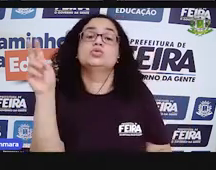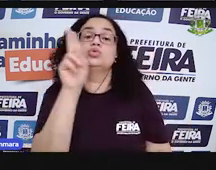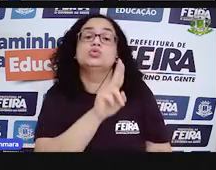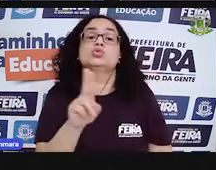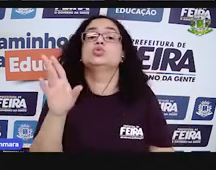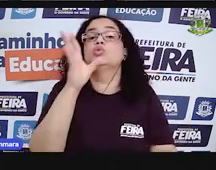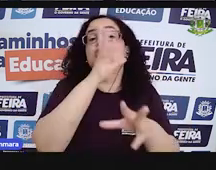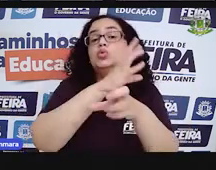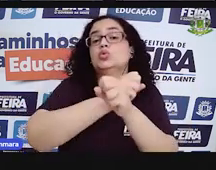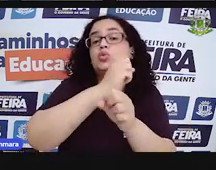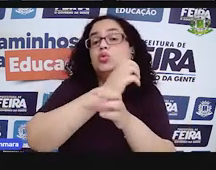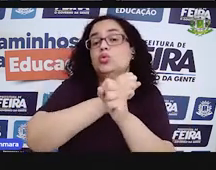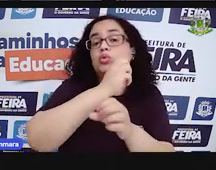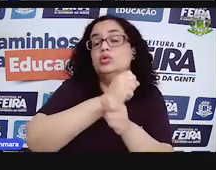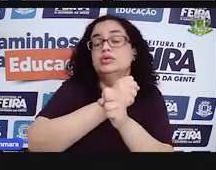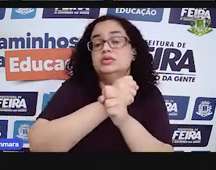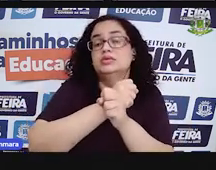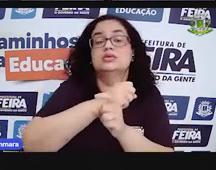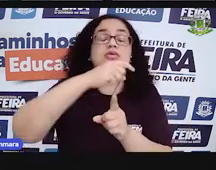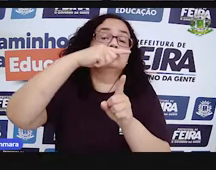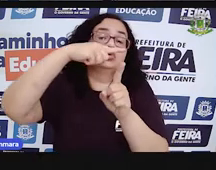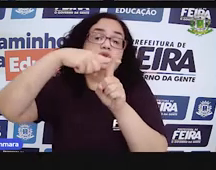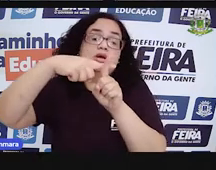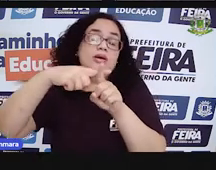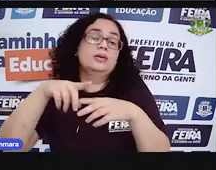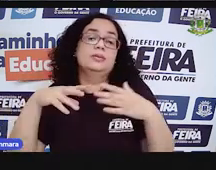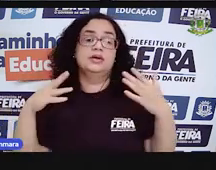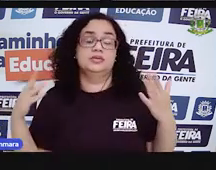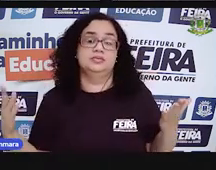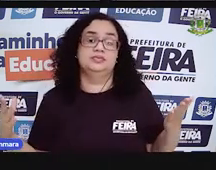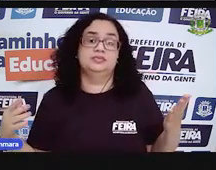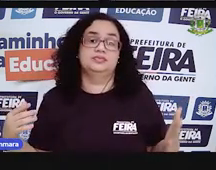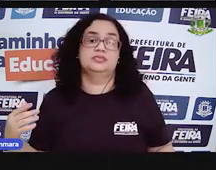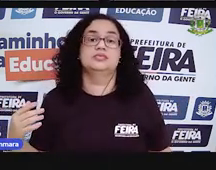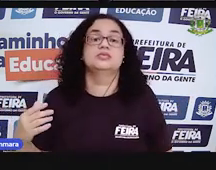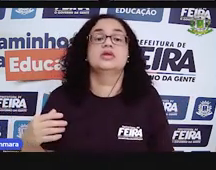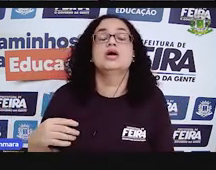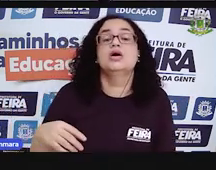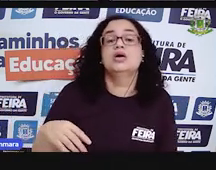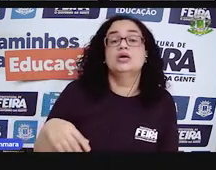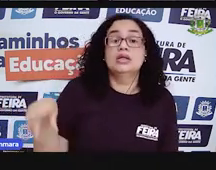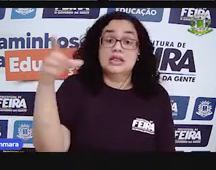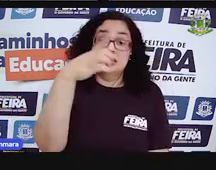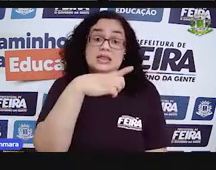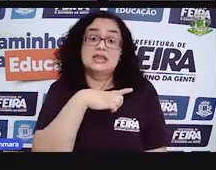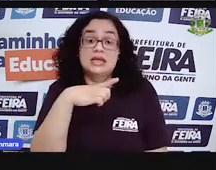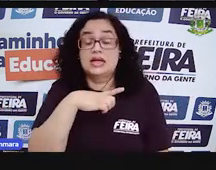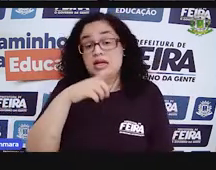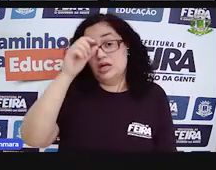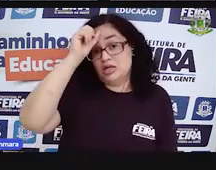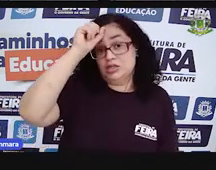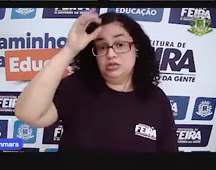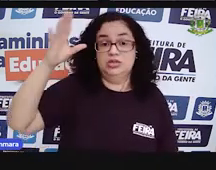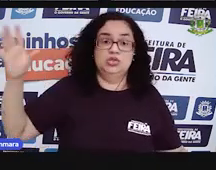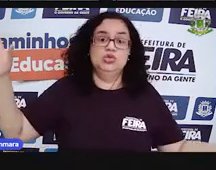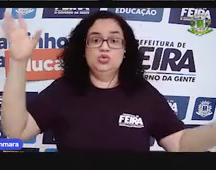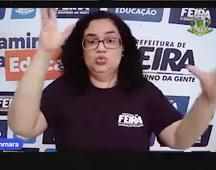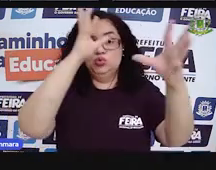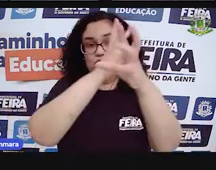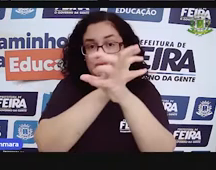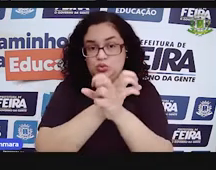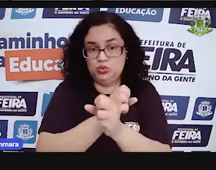conta de mais para resolver algum problema, alguma situação? Quando essa situação te der uma ideia de juntar,